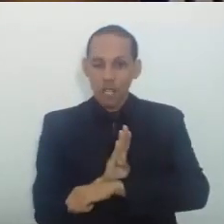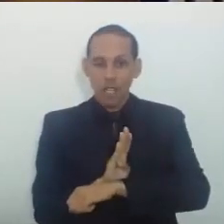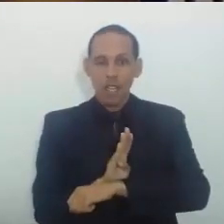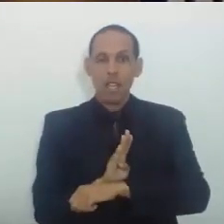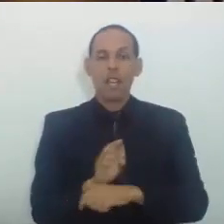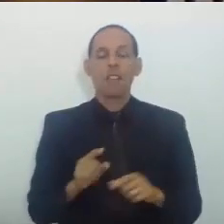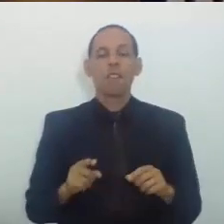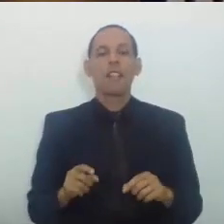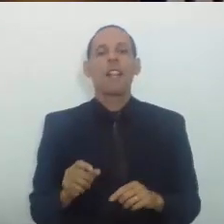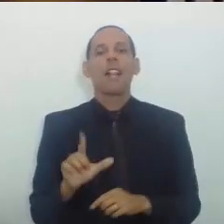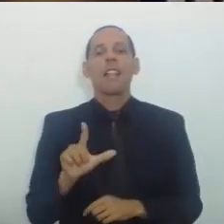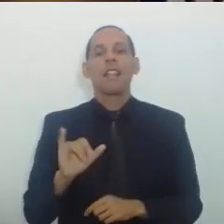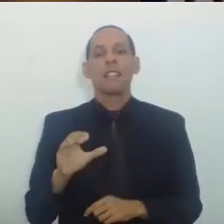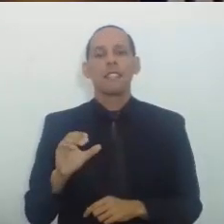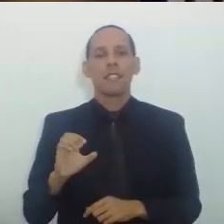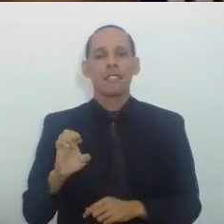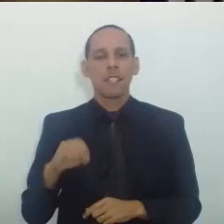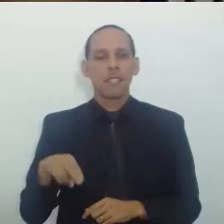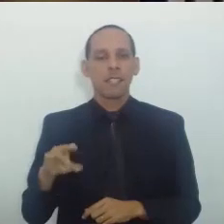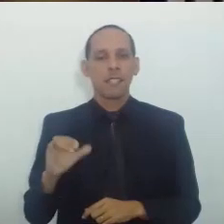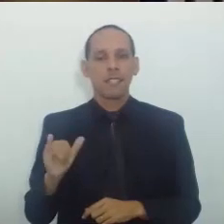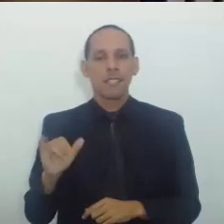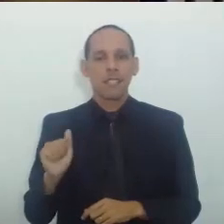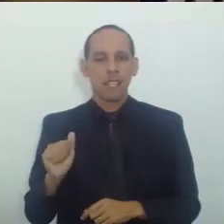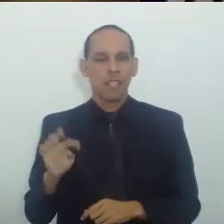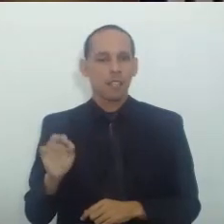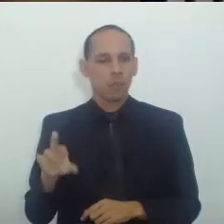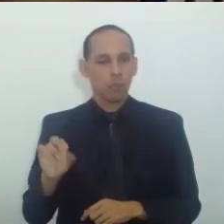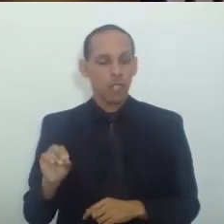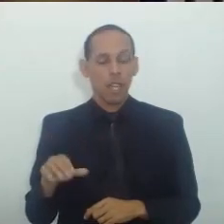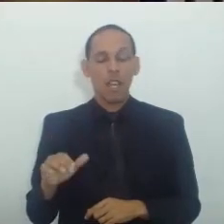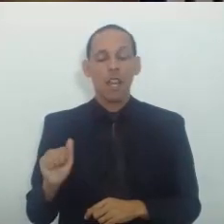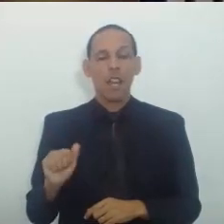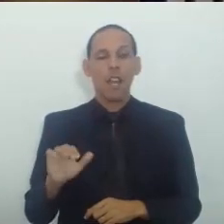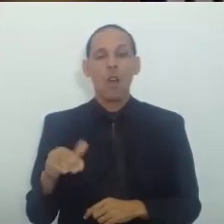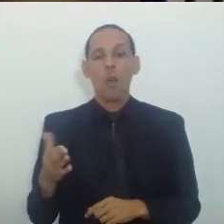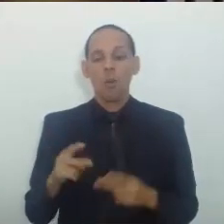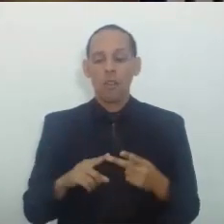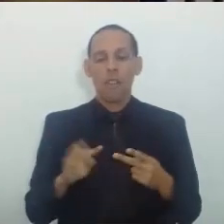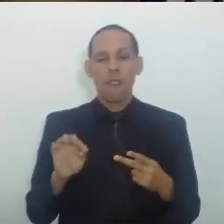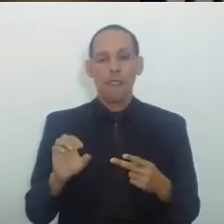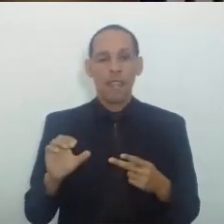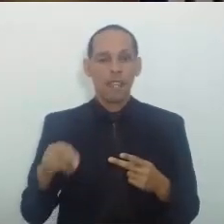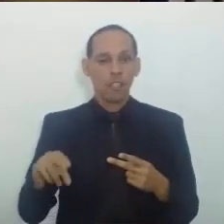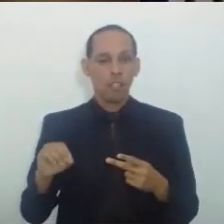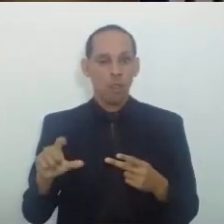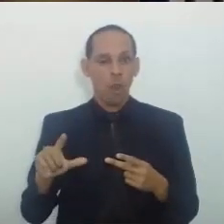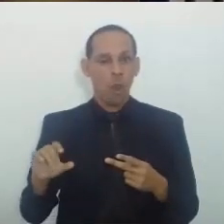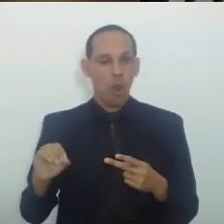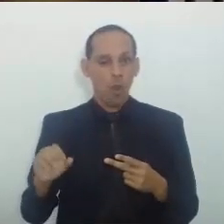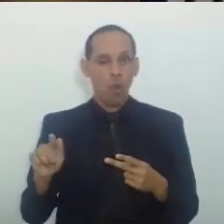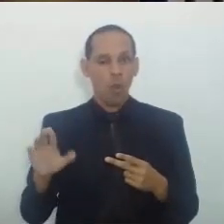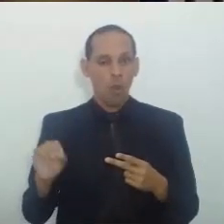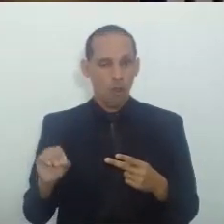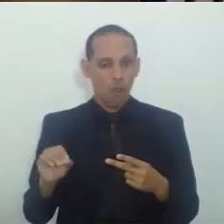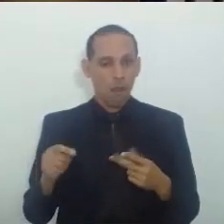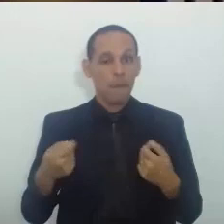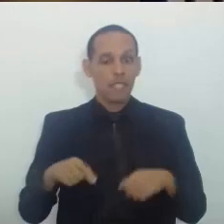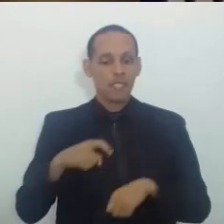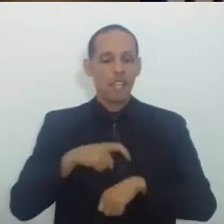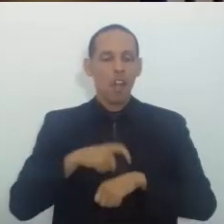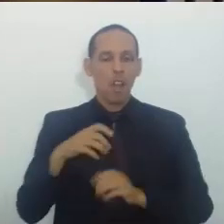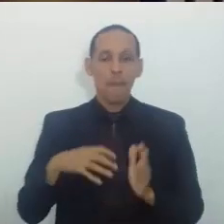Licenciatura Ou tecnólogo Em qualquer área Deve ser exigido No ato Da matrícula Ou ingresso No curso De formação